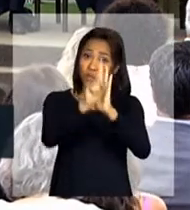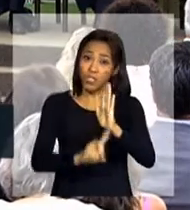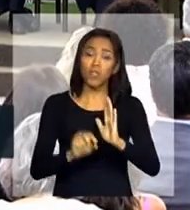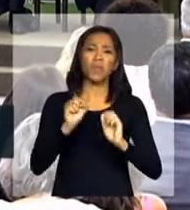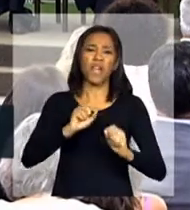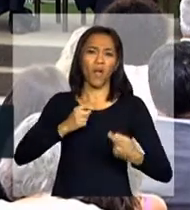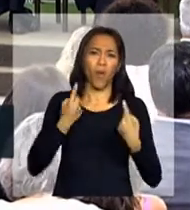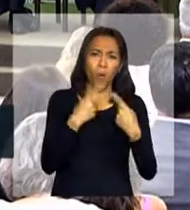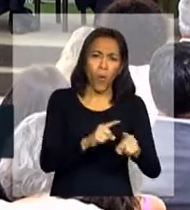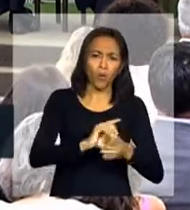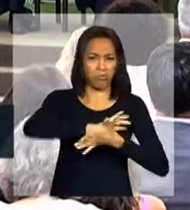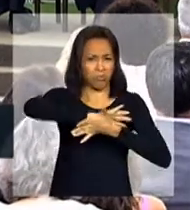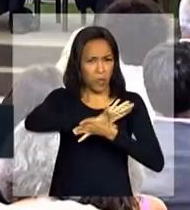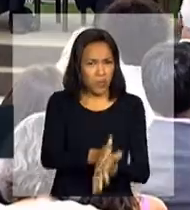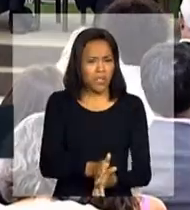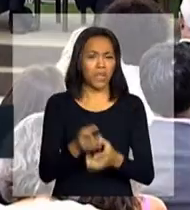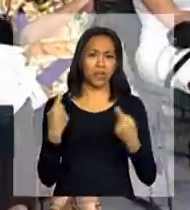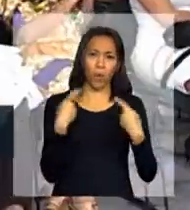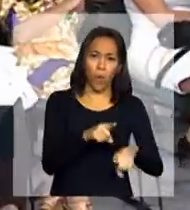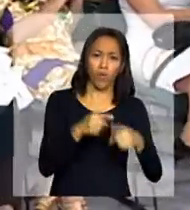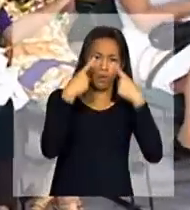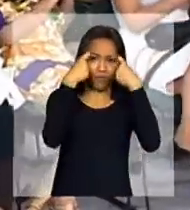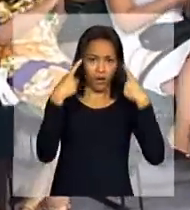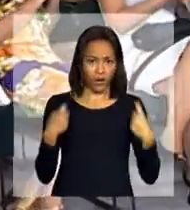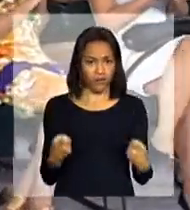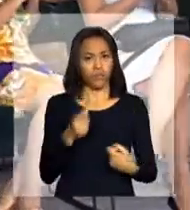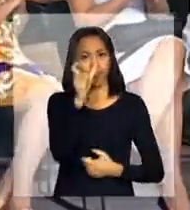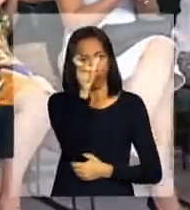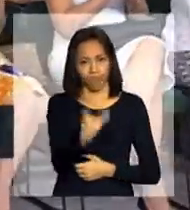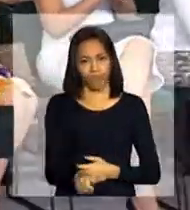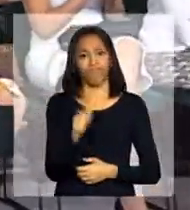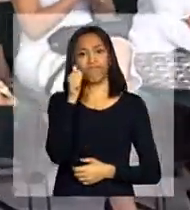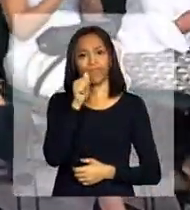preconceito e discriminação e a violência contra a mulher.